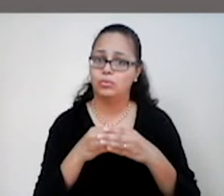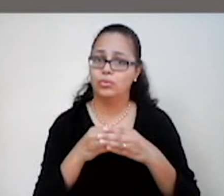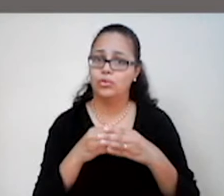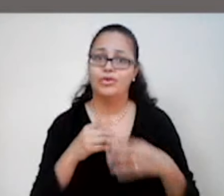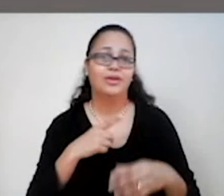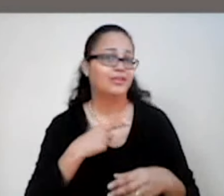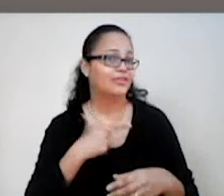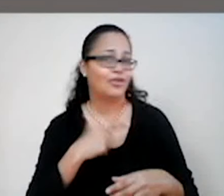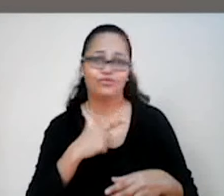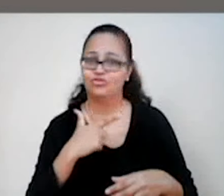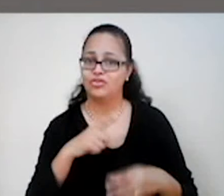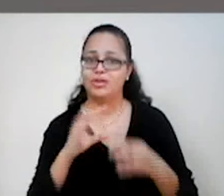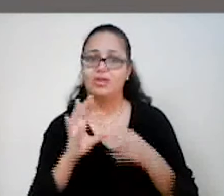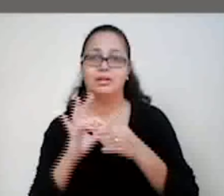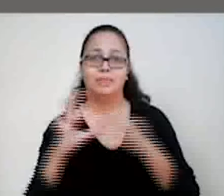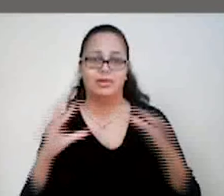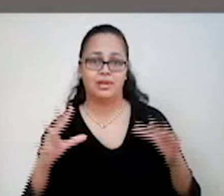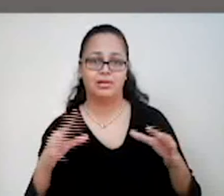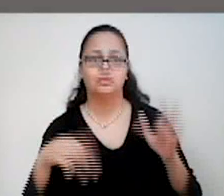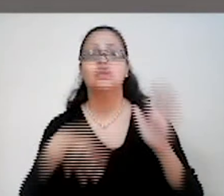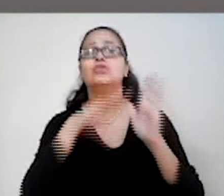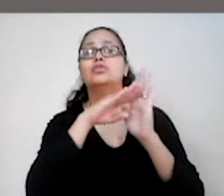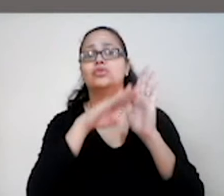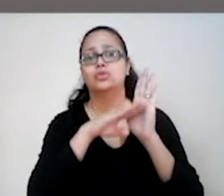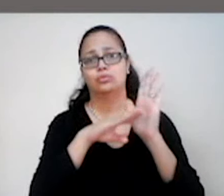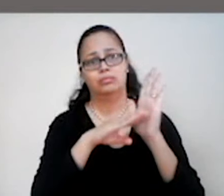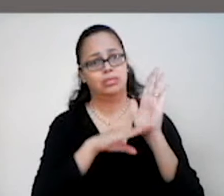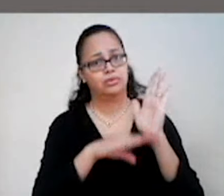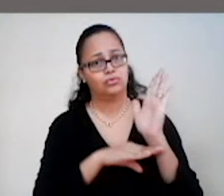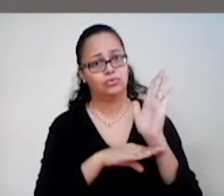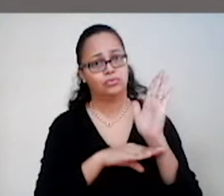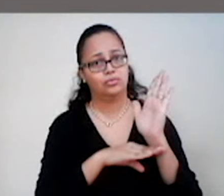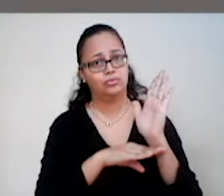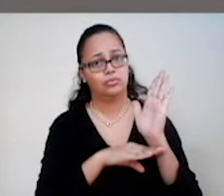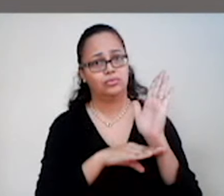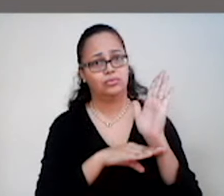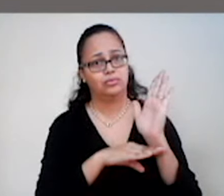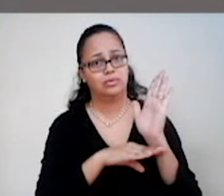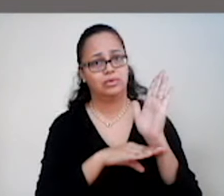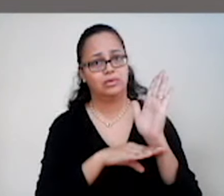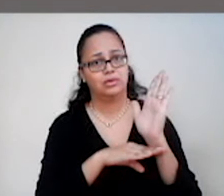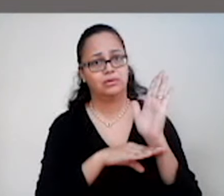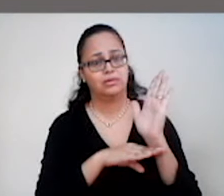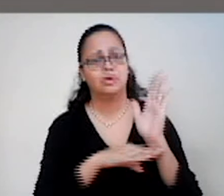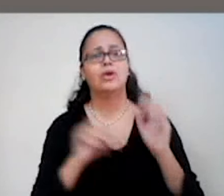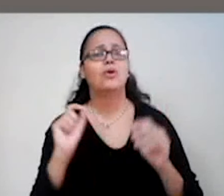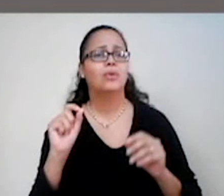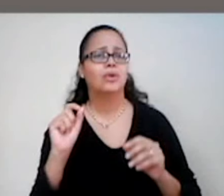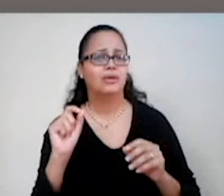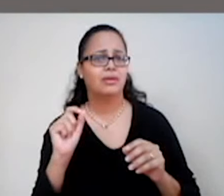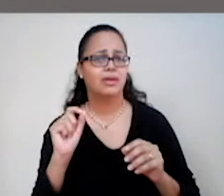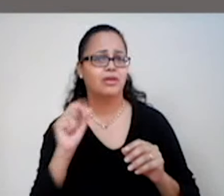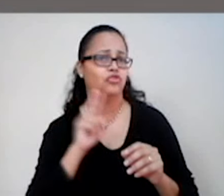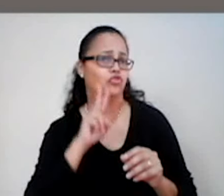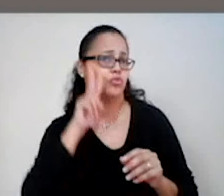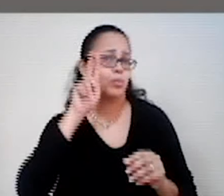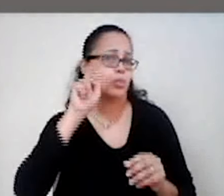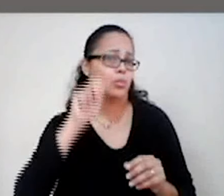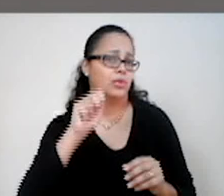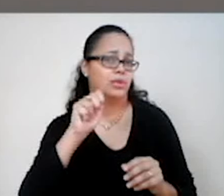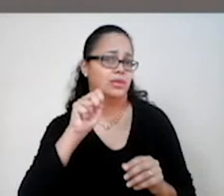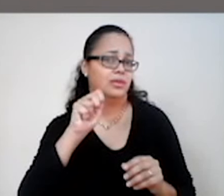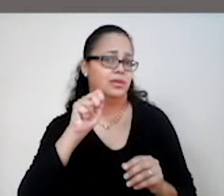Havia uma estrutura hierárquica nas corporações. O que é hierárquica? Uma hierarquia, né? De poder,